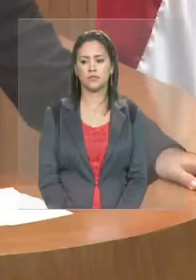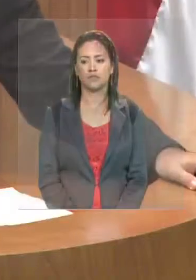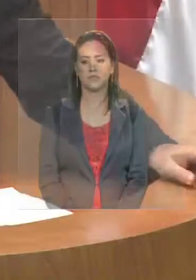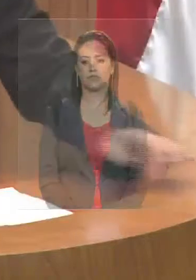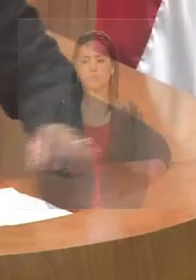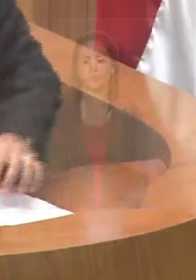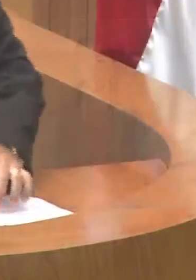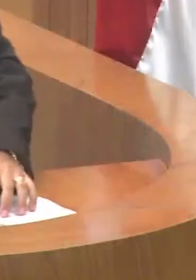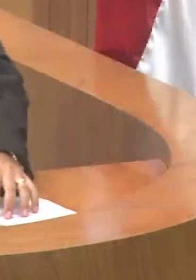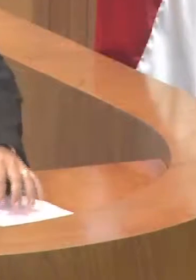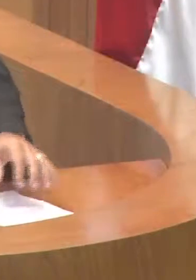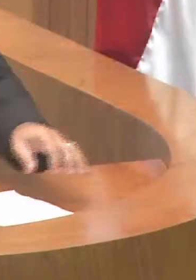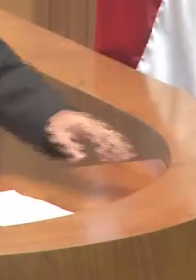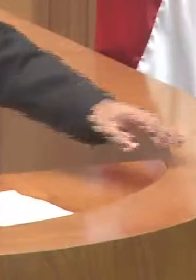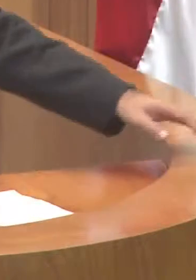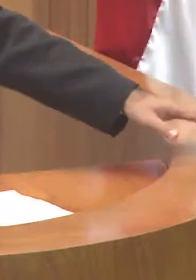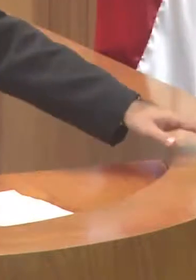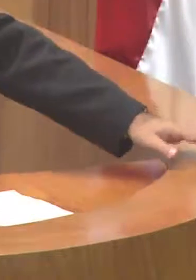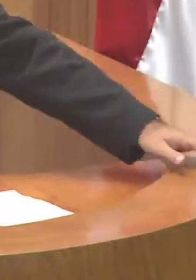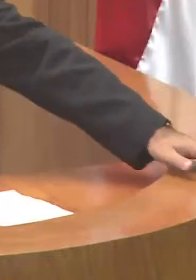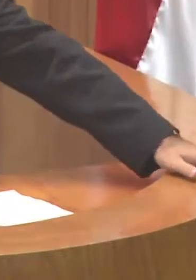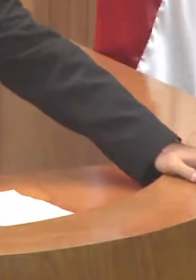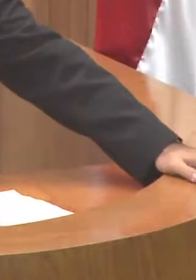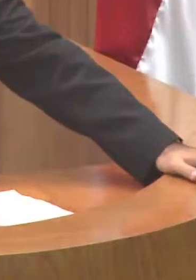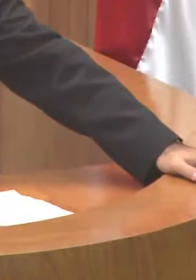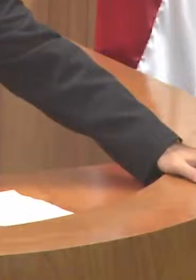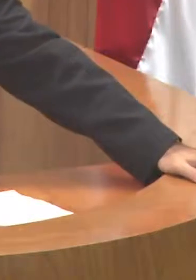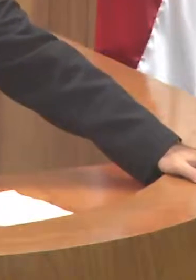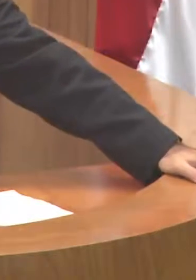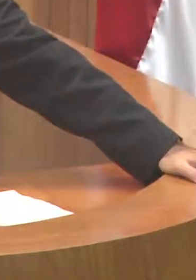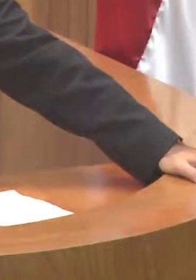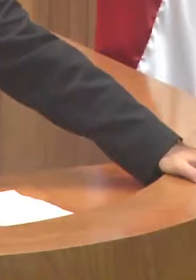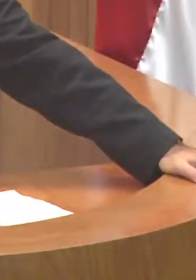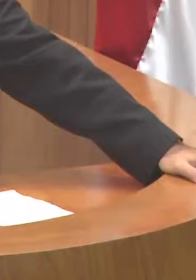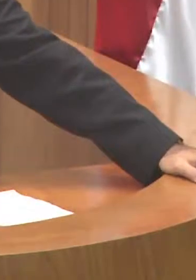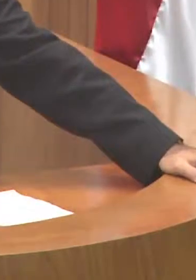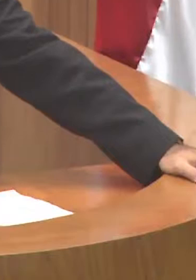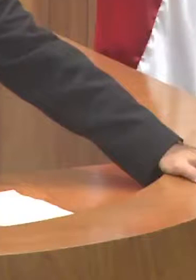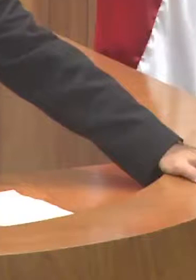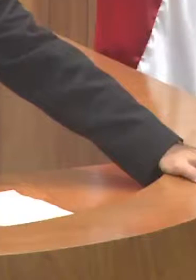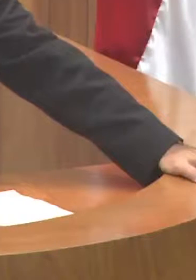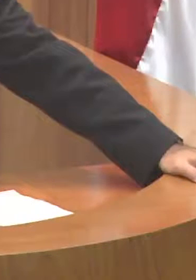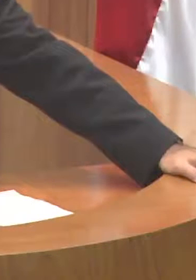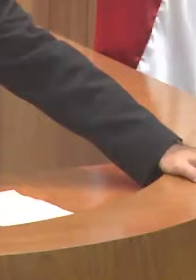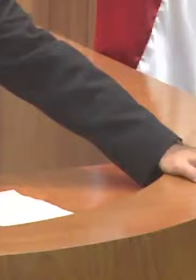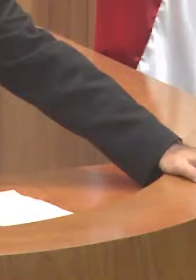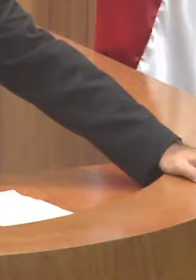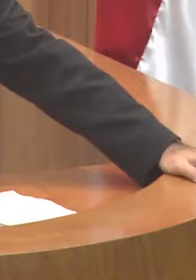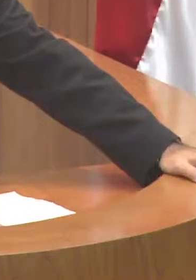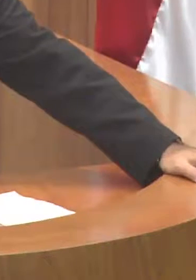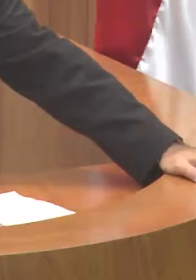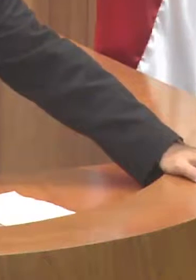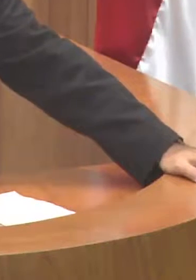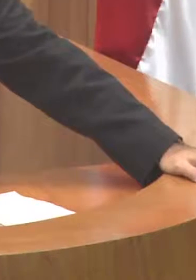Senhor presidente, não tem ditado melhor que língua fala, língua paga.